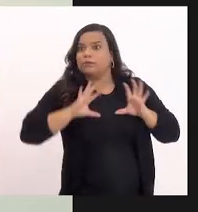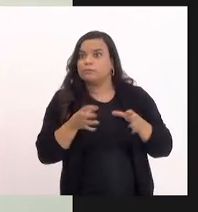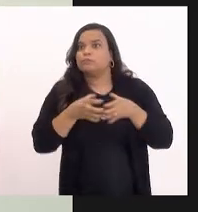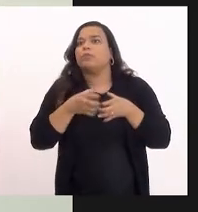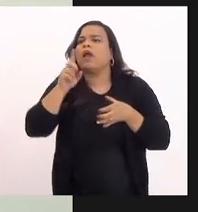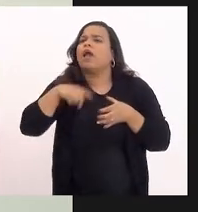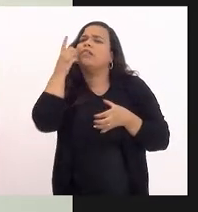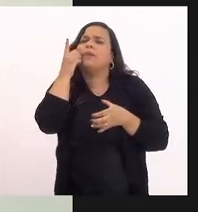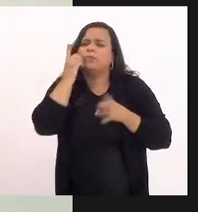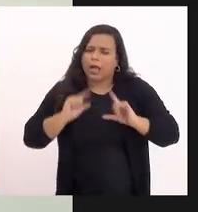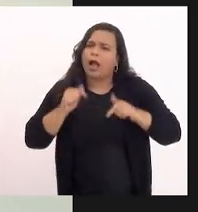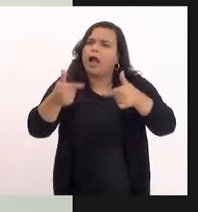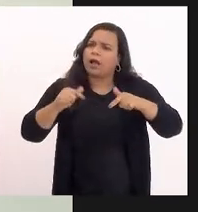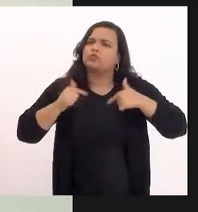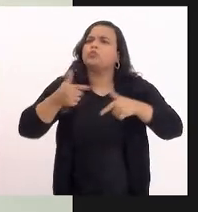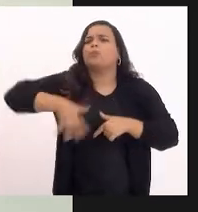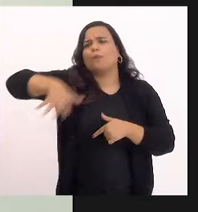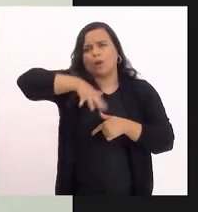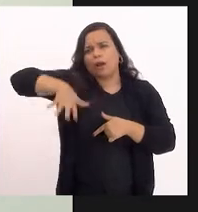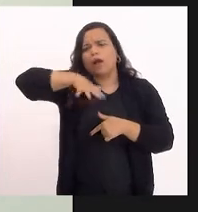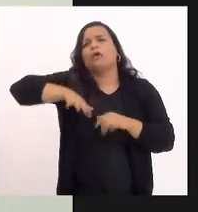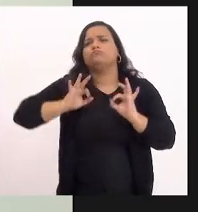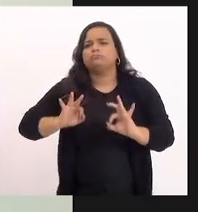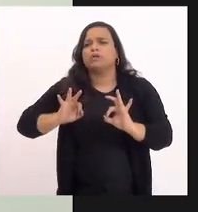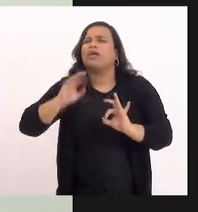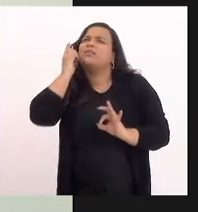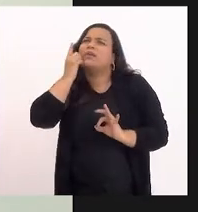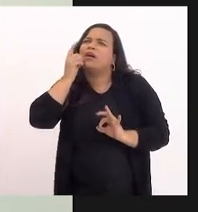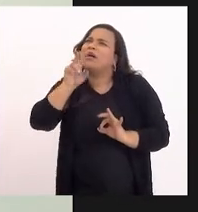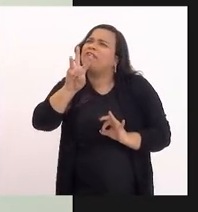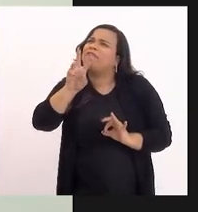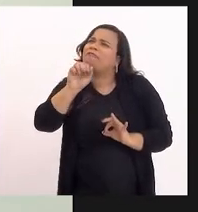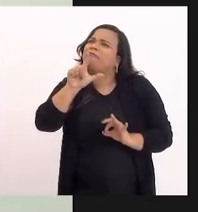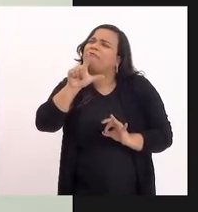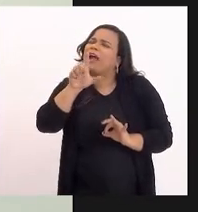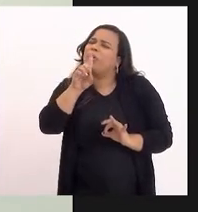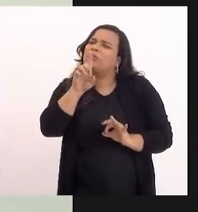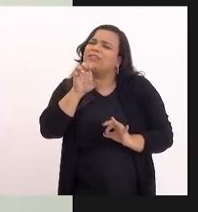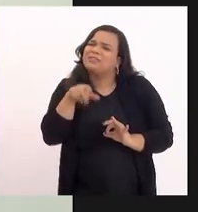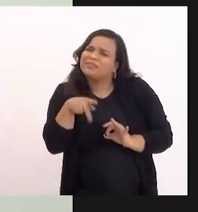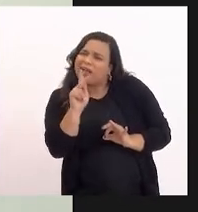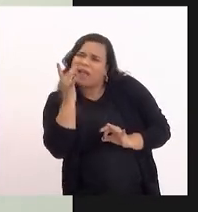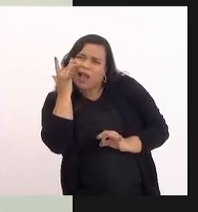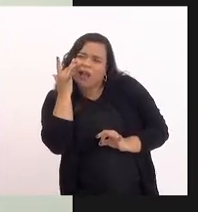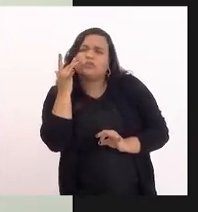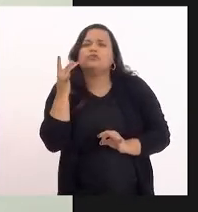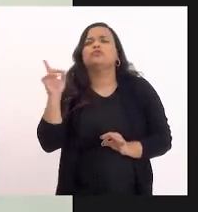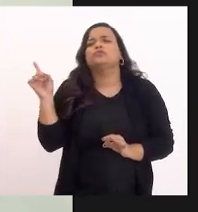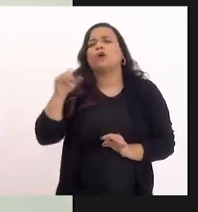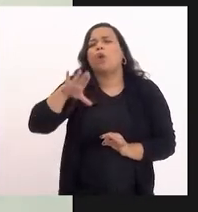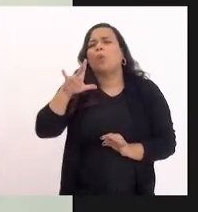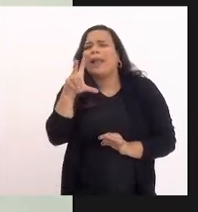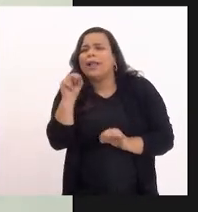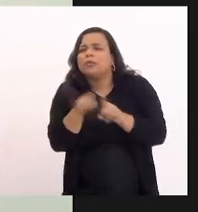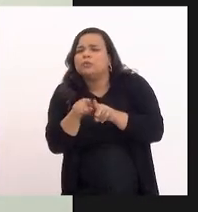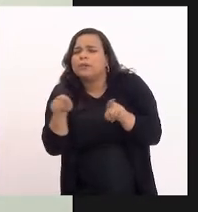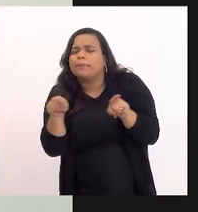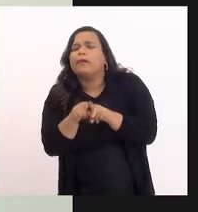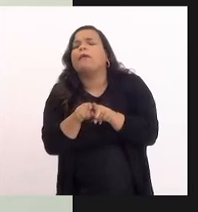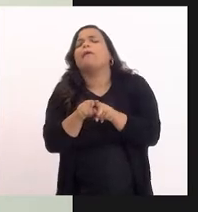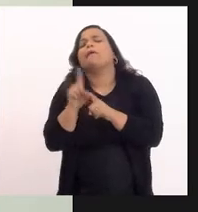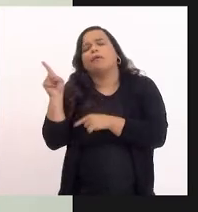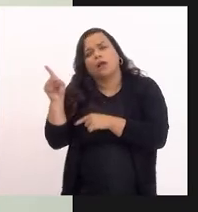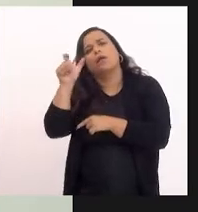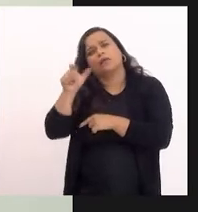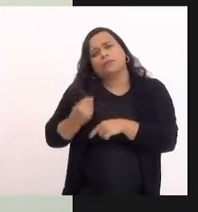deputados que são atuantes nessa área. Deputado Valdeck, eu não sei se faz parte, mas está o Eleomar Coelho, eu sei que está você, está o deputado Luiz